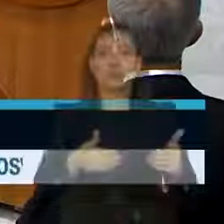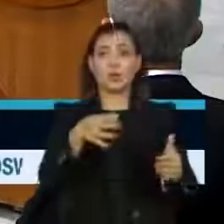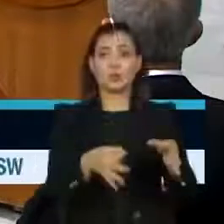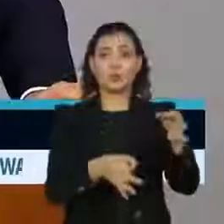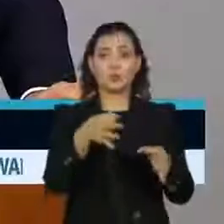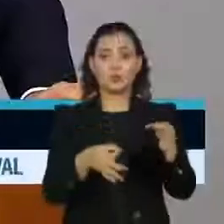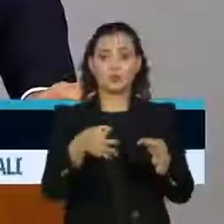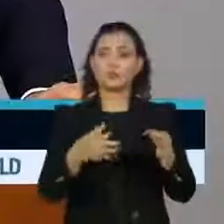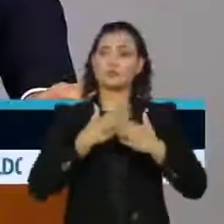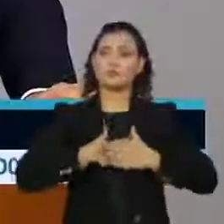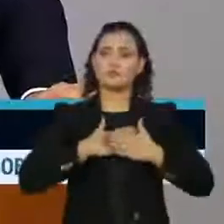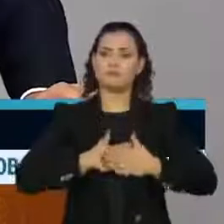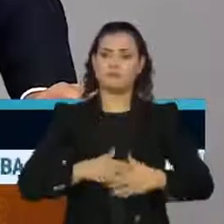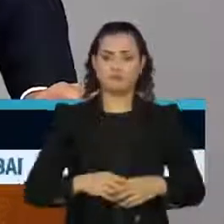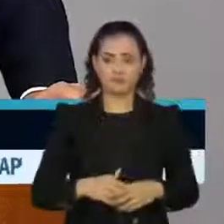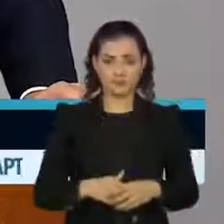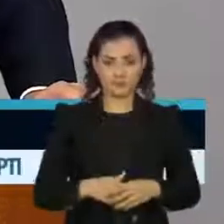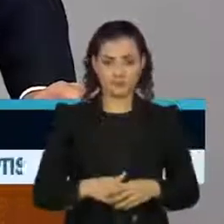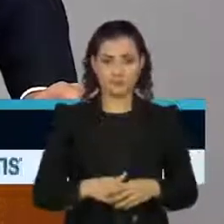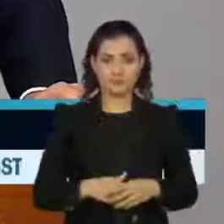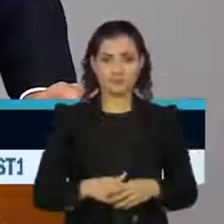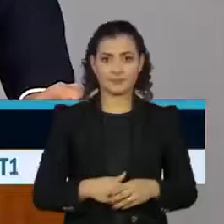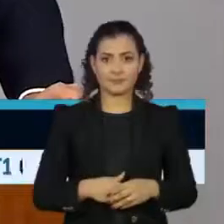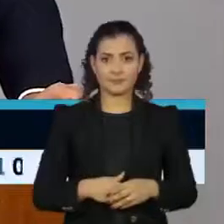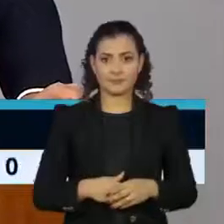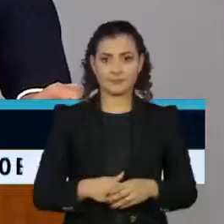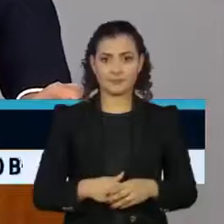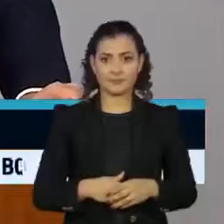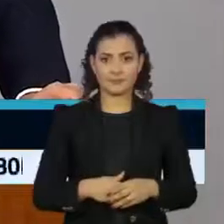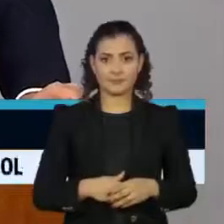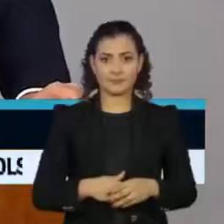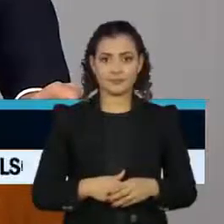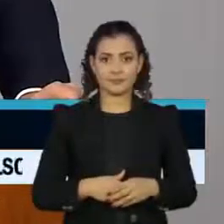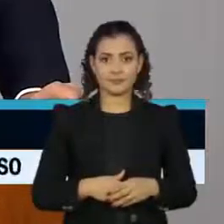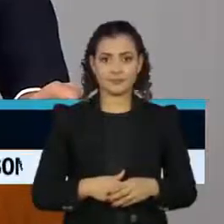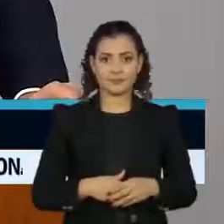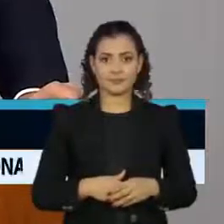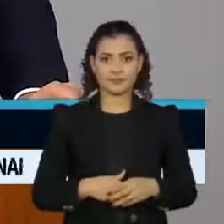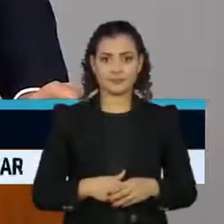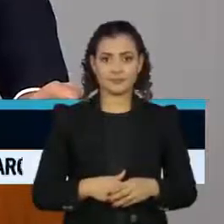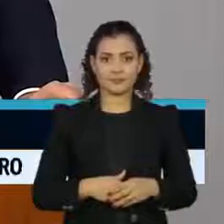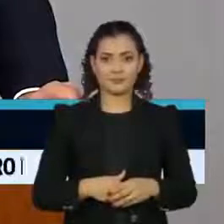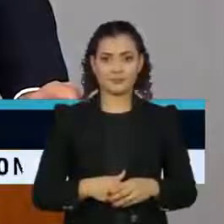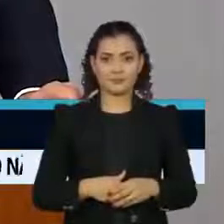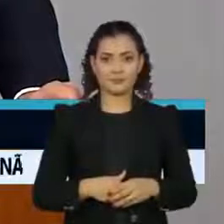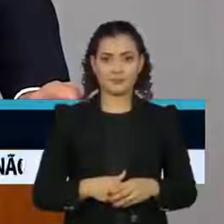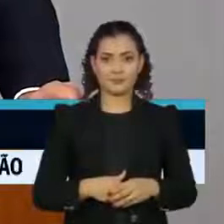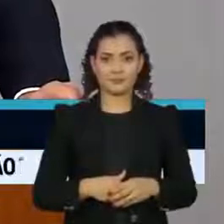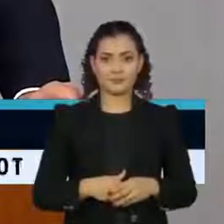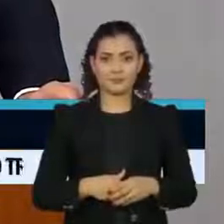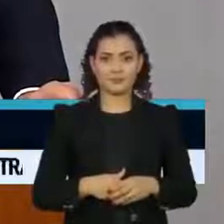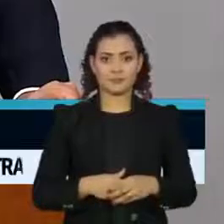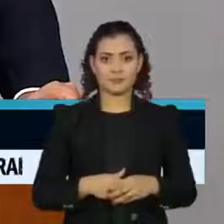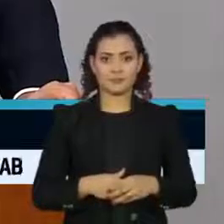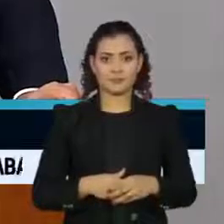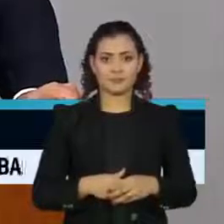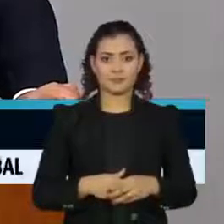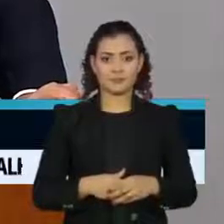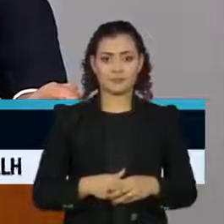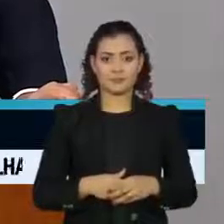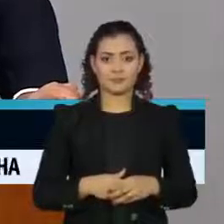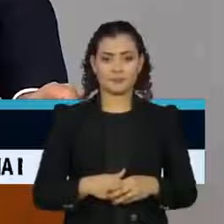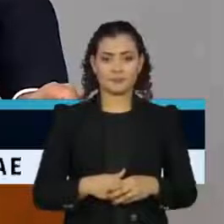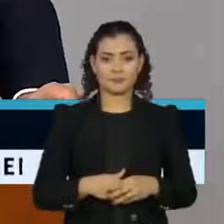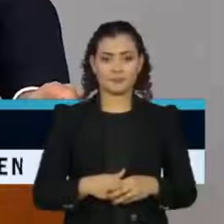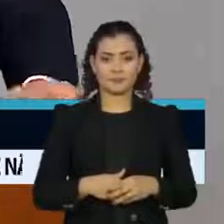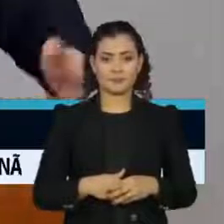tranquilidade. Eu tenho muito medo de crises maiores decorrentes de fome, desemprego e outros problemas nesse sentido. Nós vamos